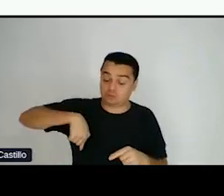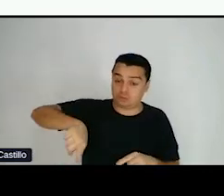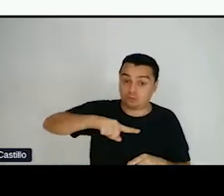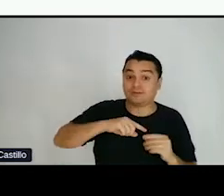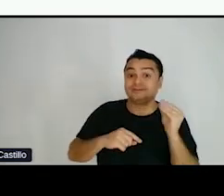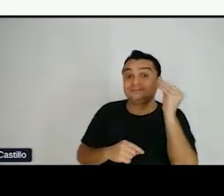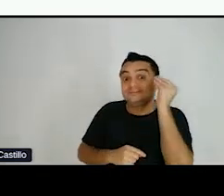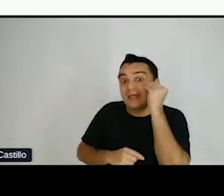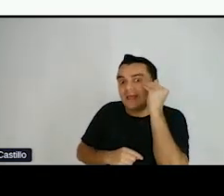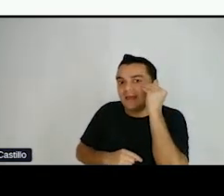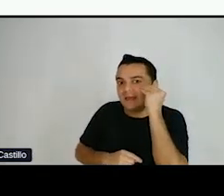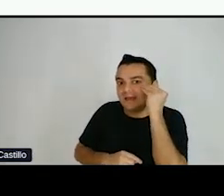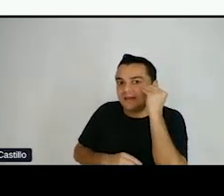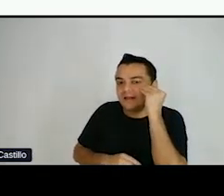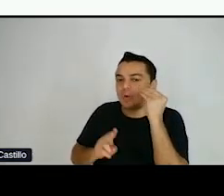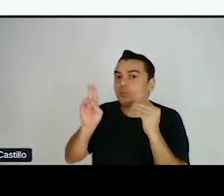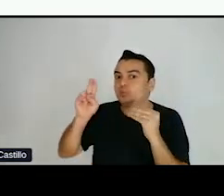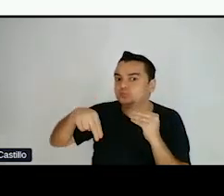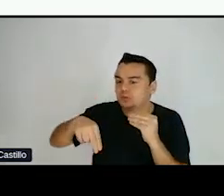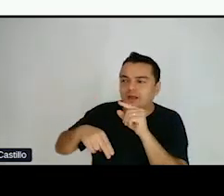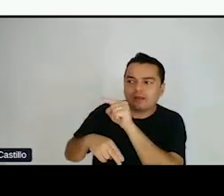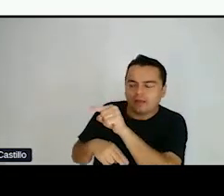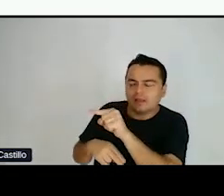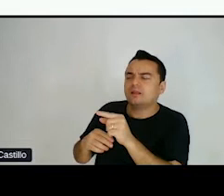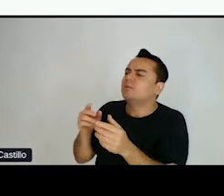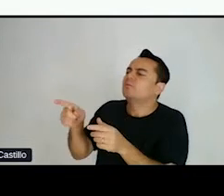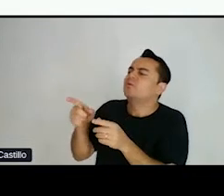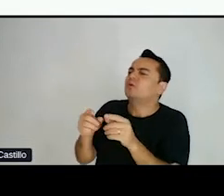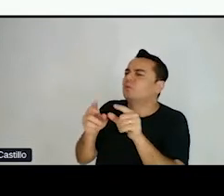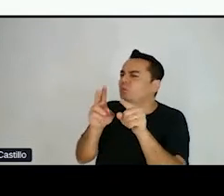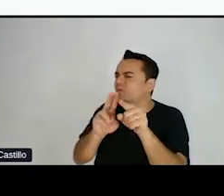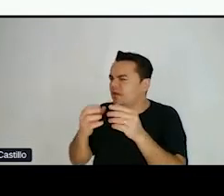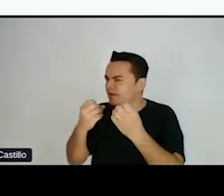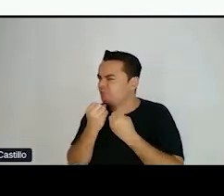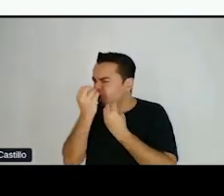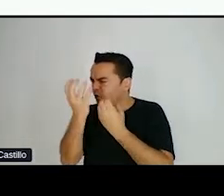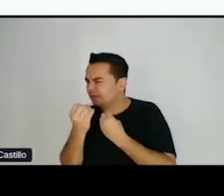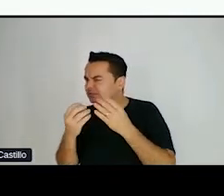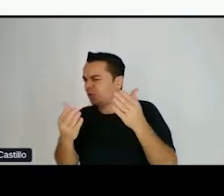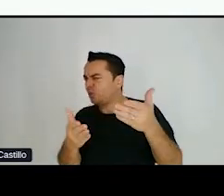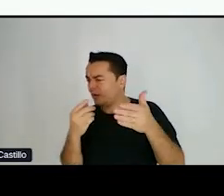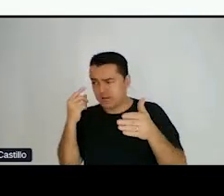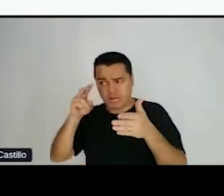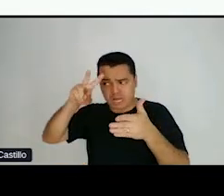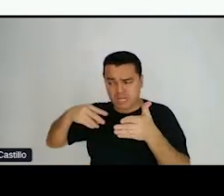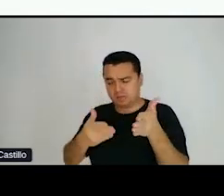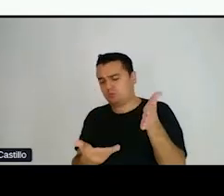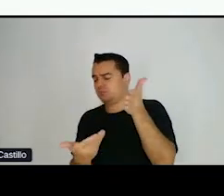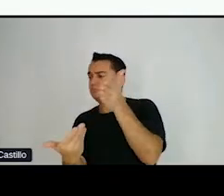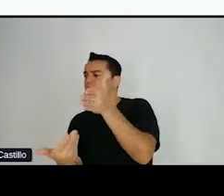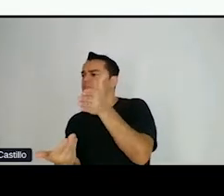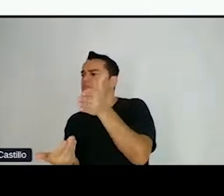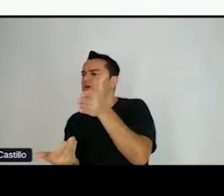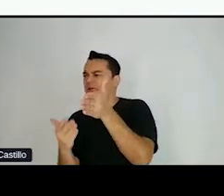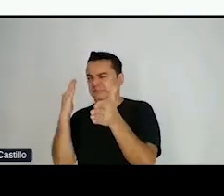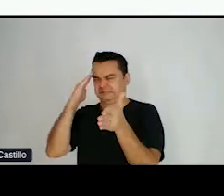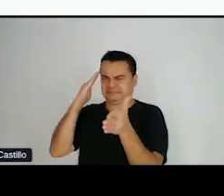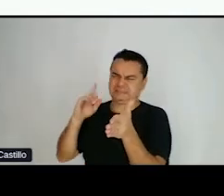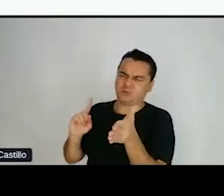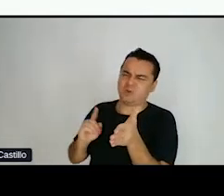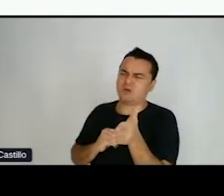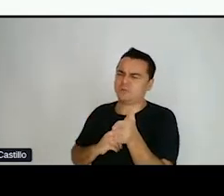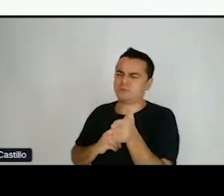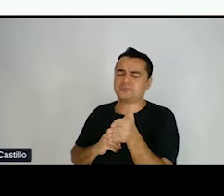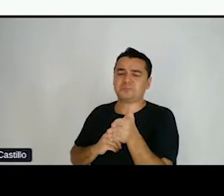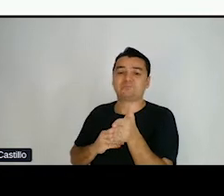usuários, para ver se aquela informação está sendo compreendida ou não. Como, por exemplo, o teste